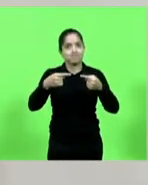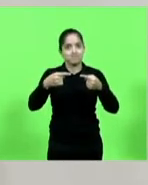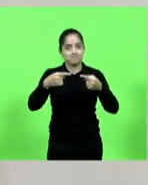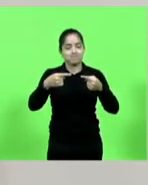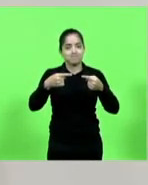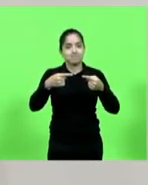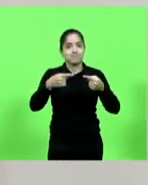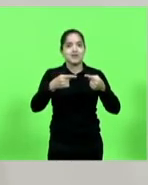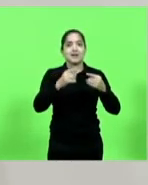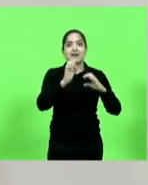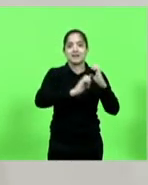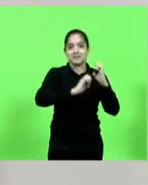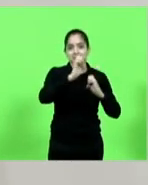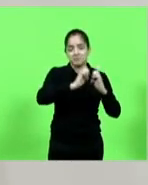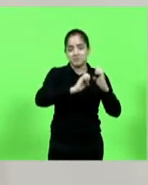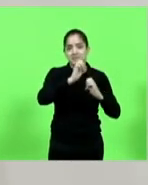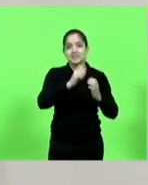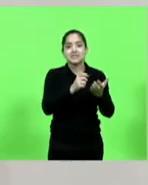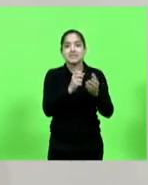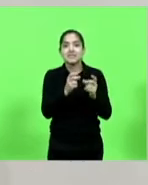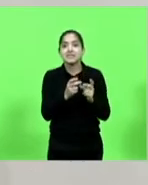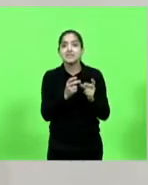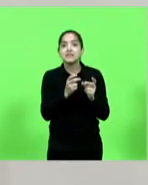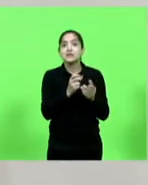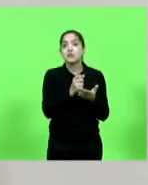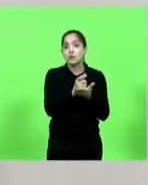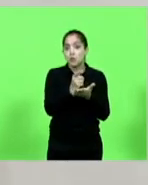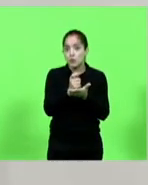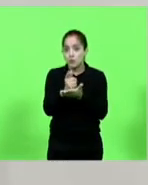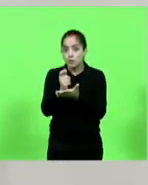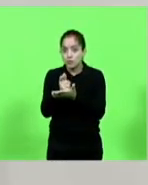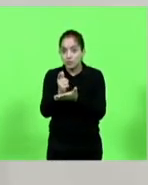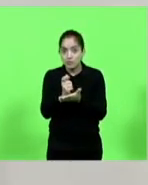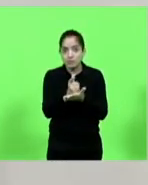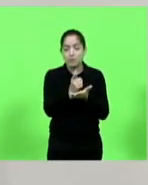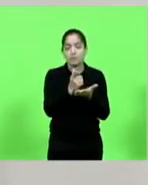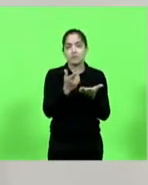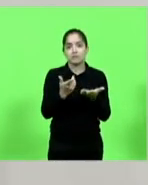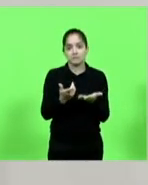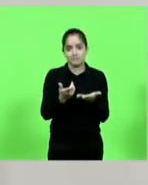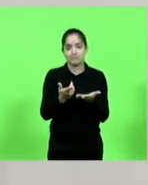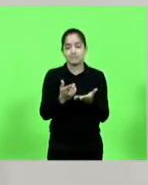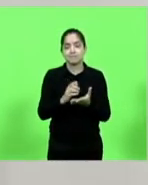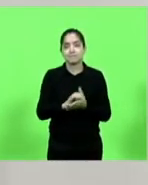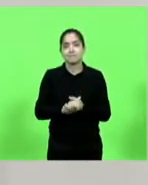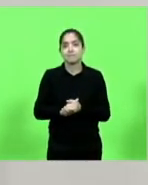compra estofados fabricados naquela unidade em São Cristóvão do Sul.